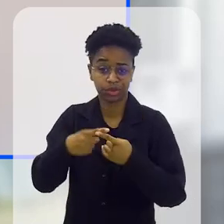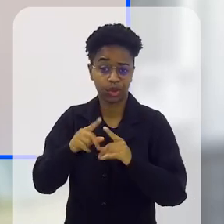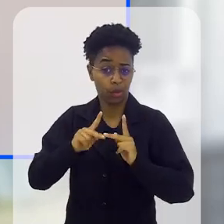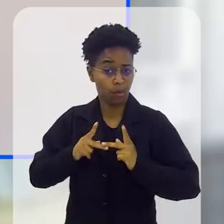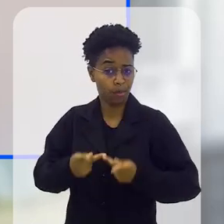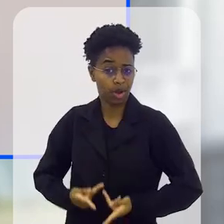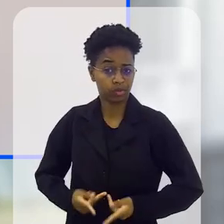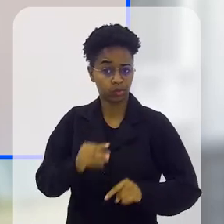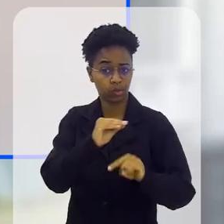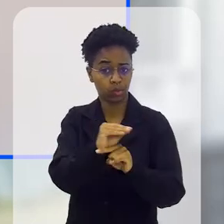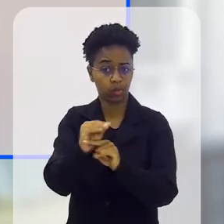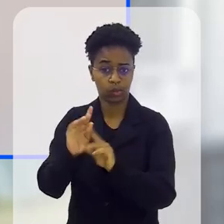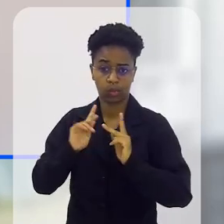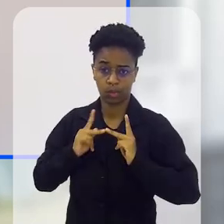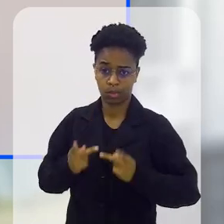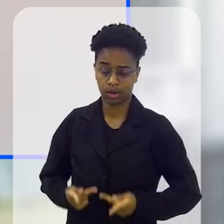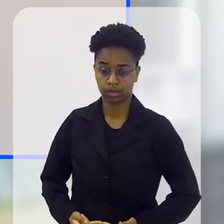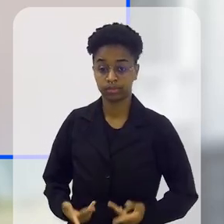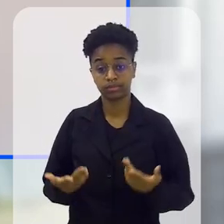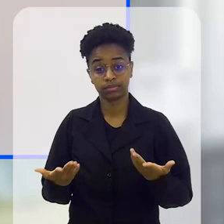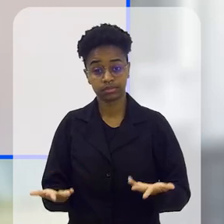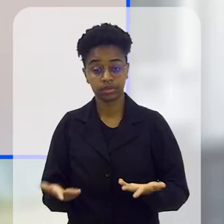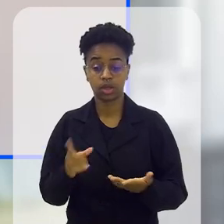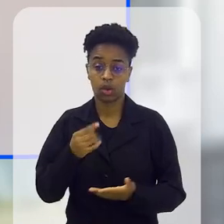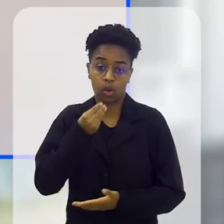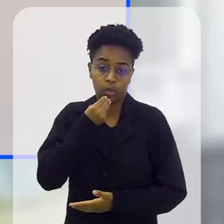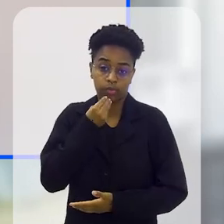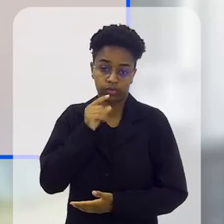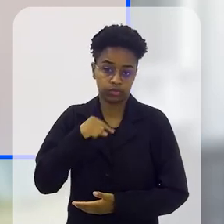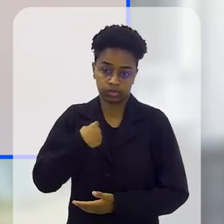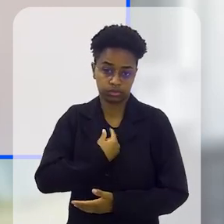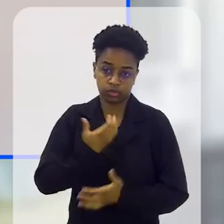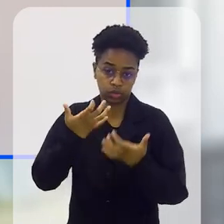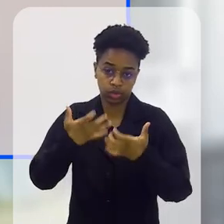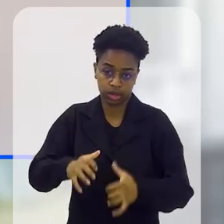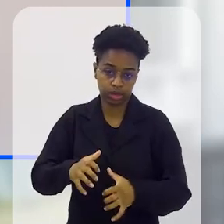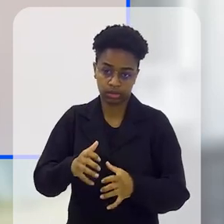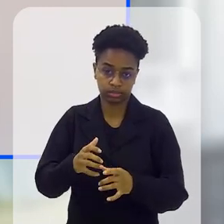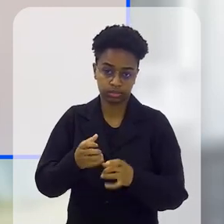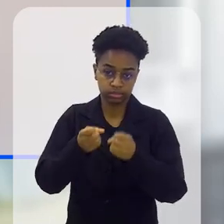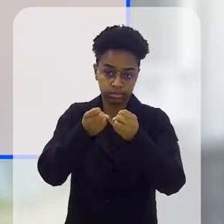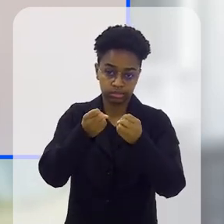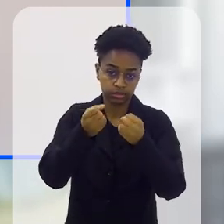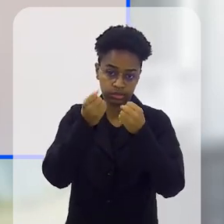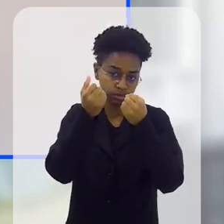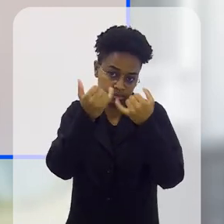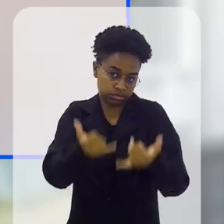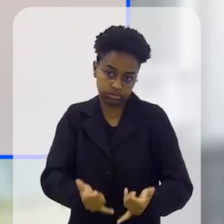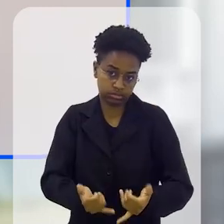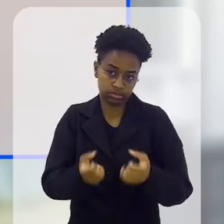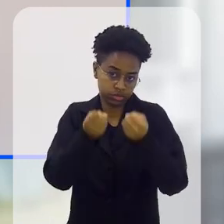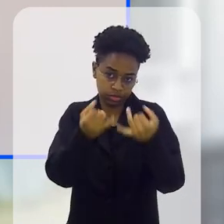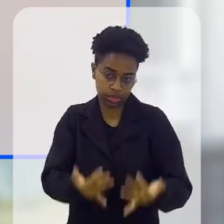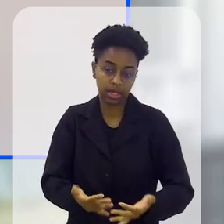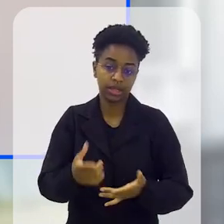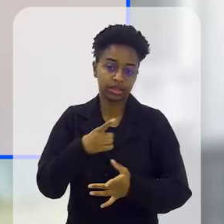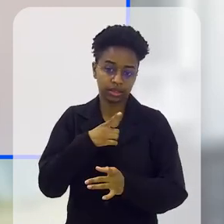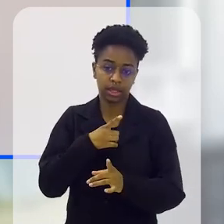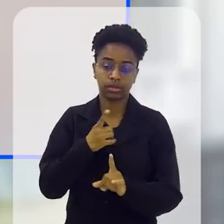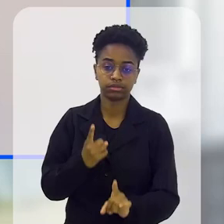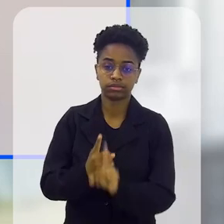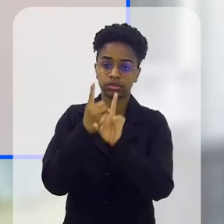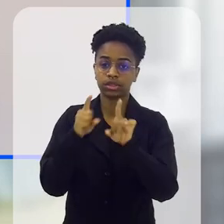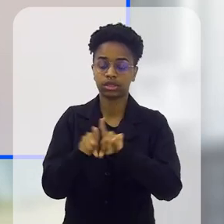são seres humanos cuidando de seres humanos, então a gente, obviamente, não gostaria de dar o diagnóstico, mas a gente tem o